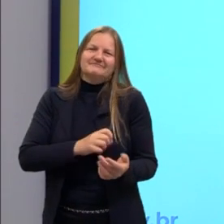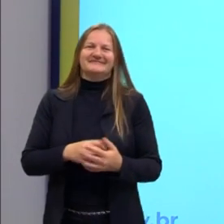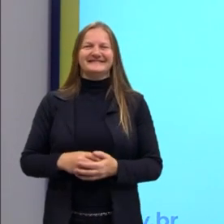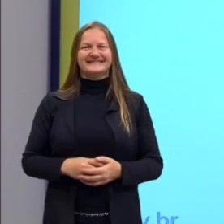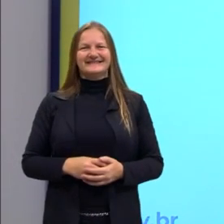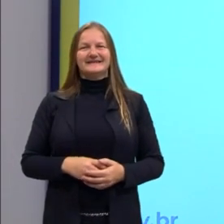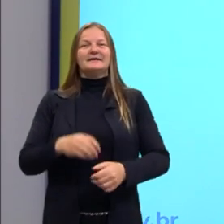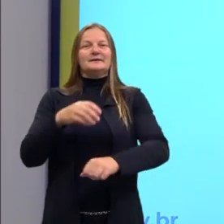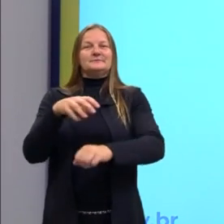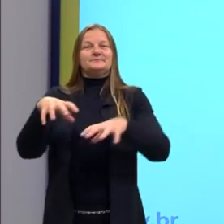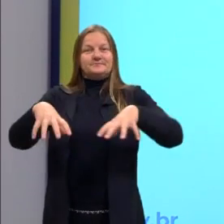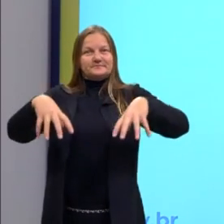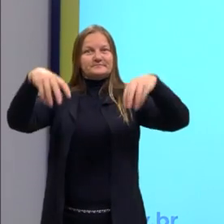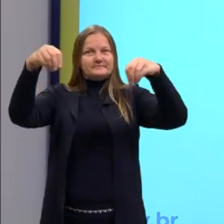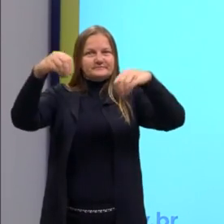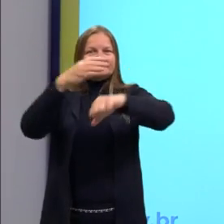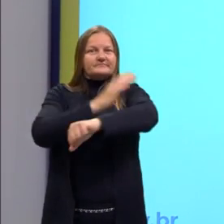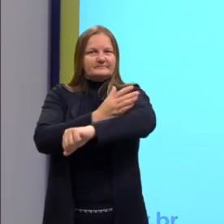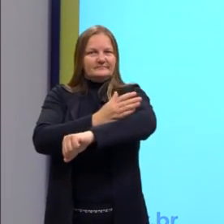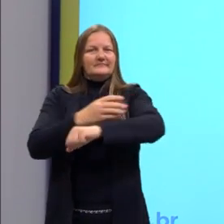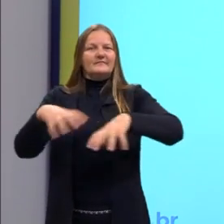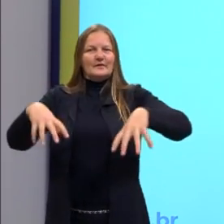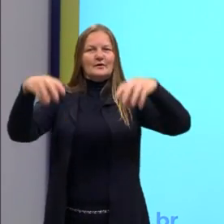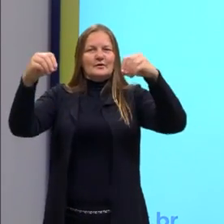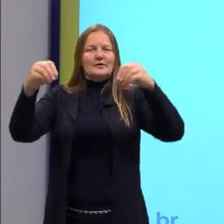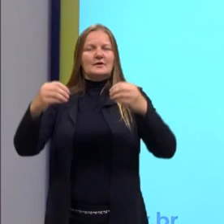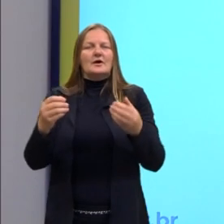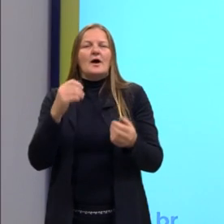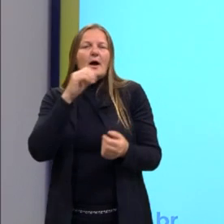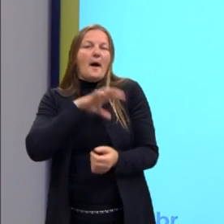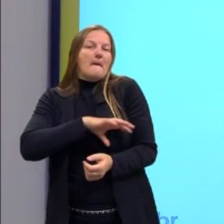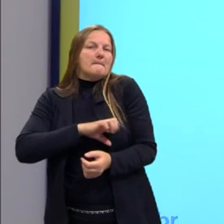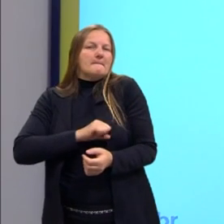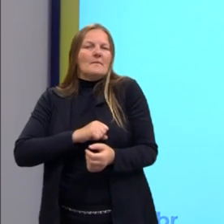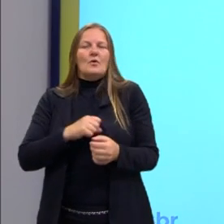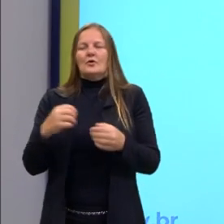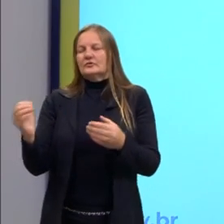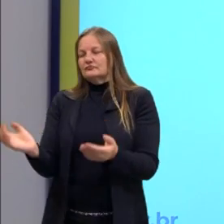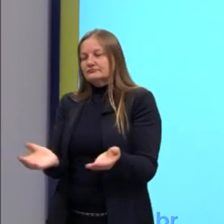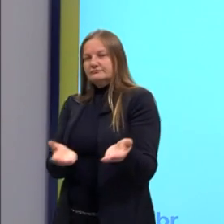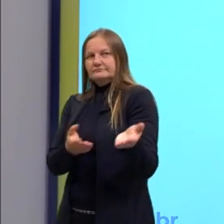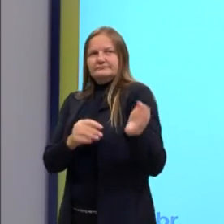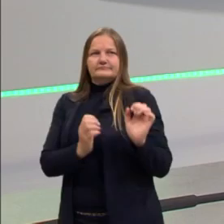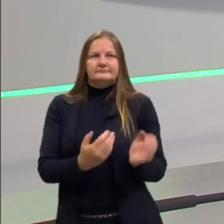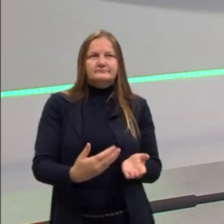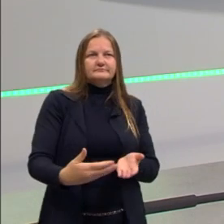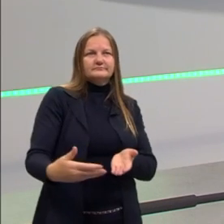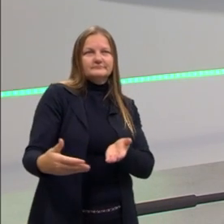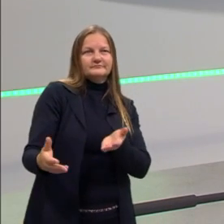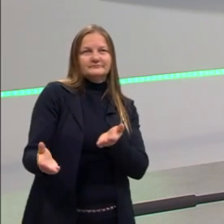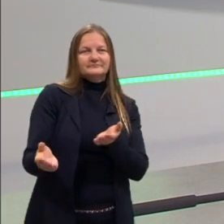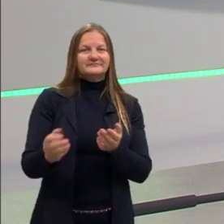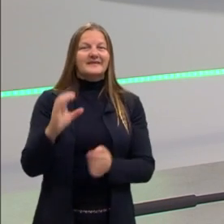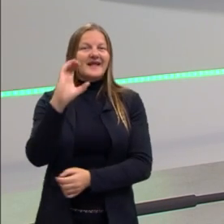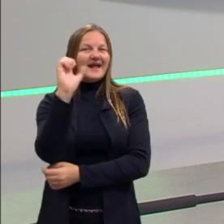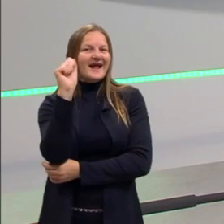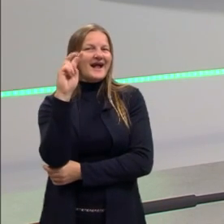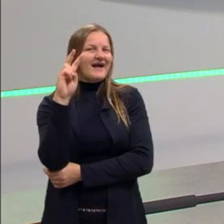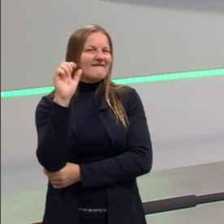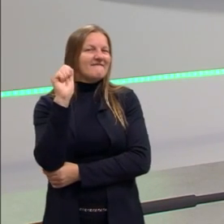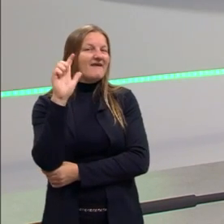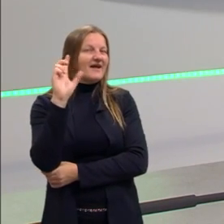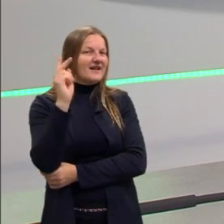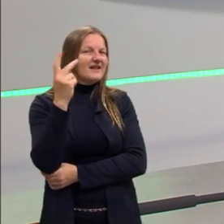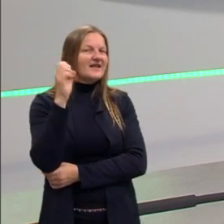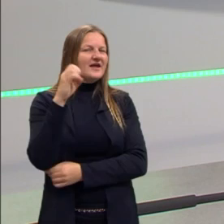medievalismo, que tem essa questão do amor cortês, do homem cavaleiro, do homem que tem essa